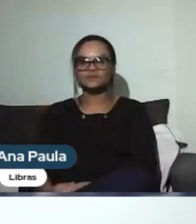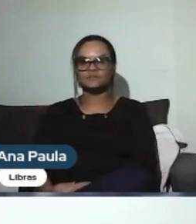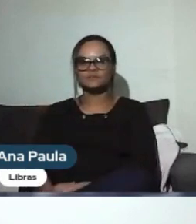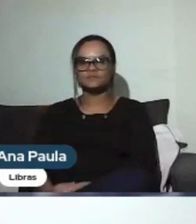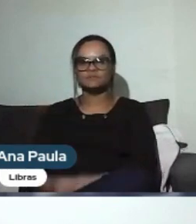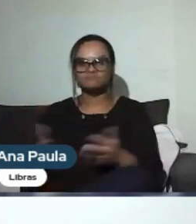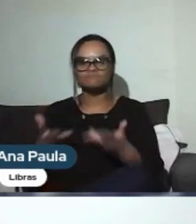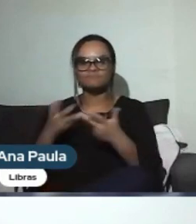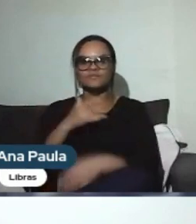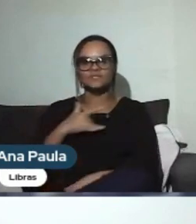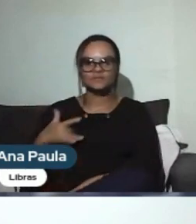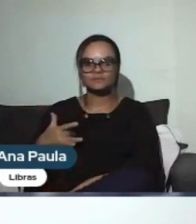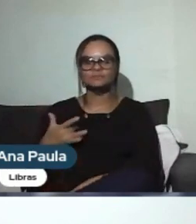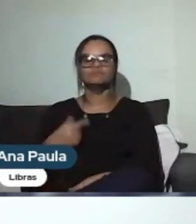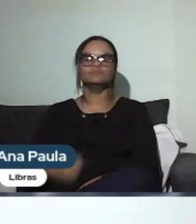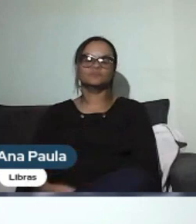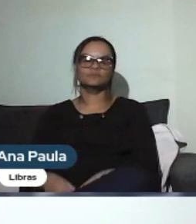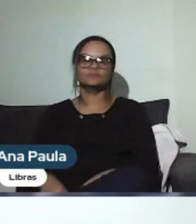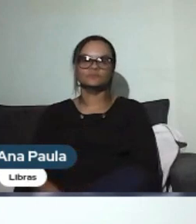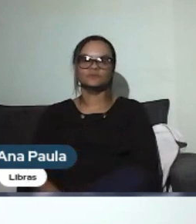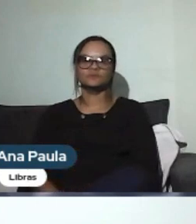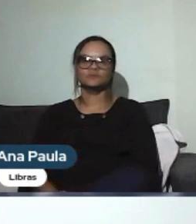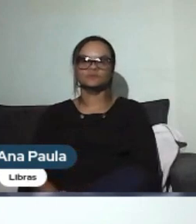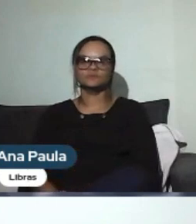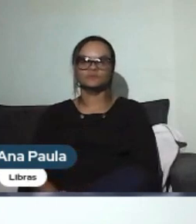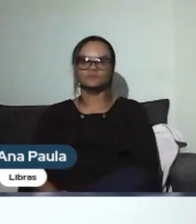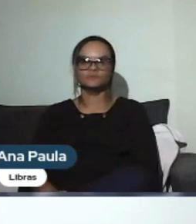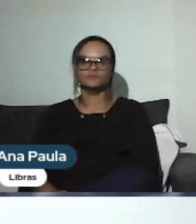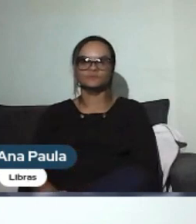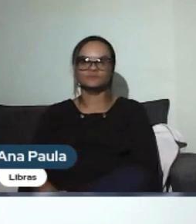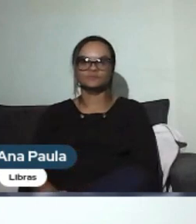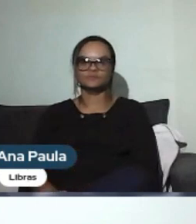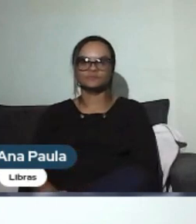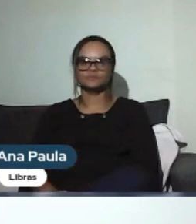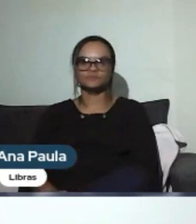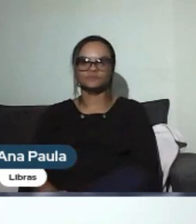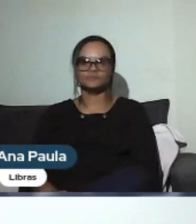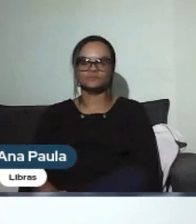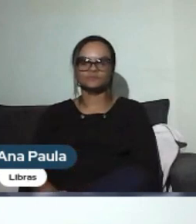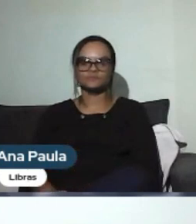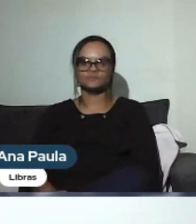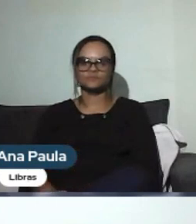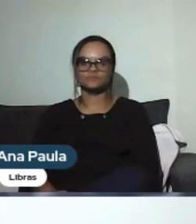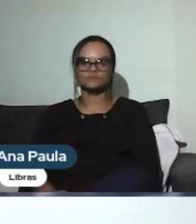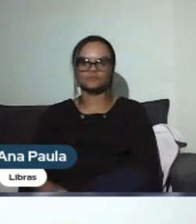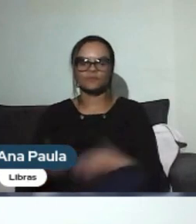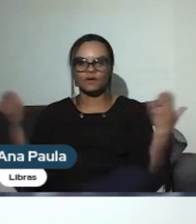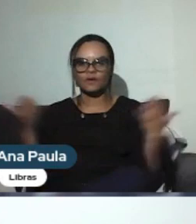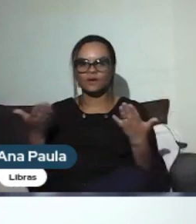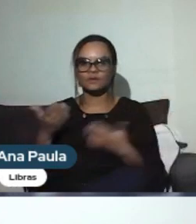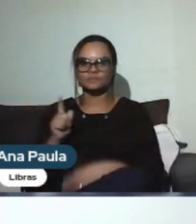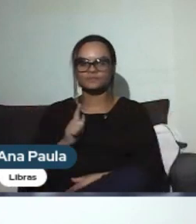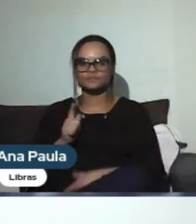Proporcionar saúde pra essas pessoas e também levar ao tema da doação de órgãos. Hoje, a gente tem grupo